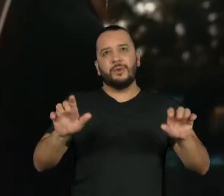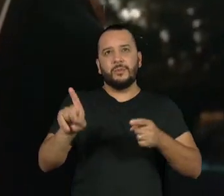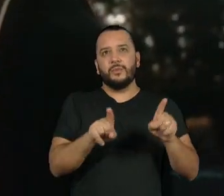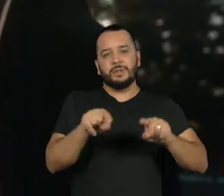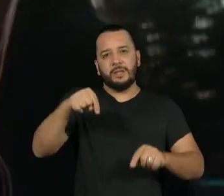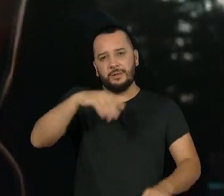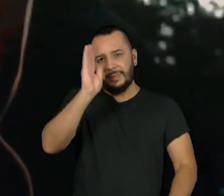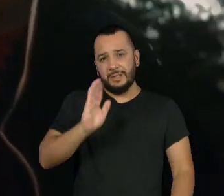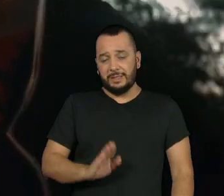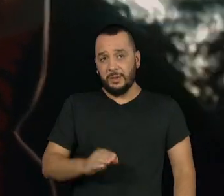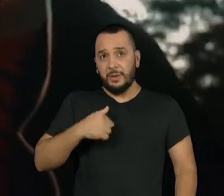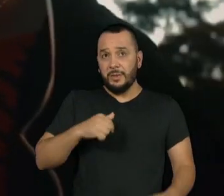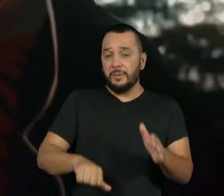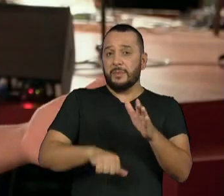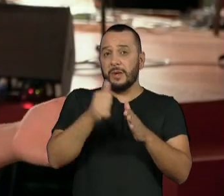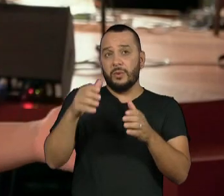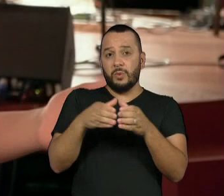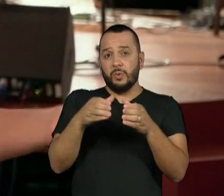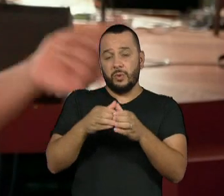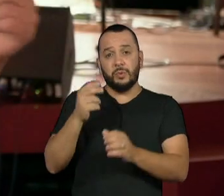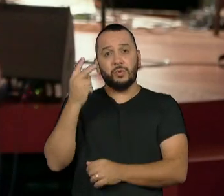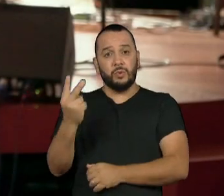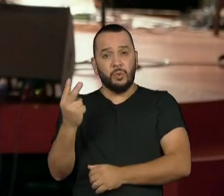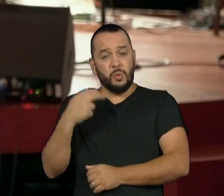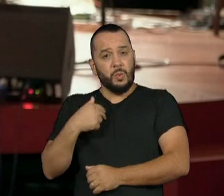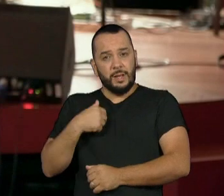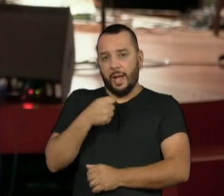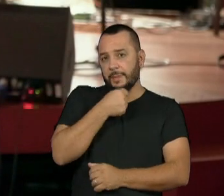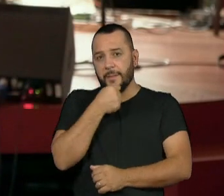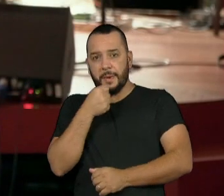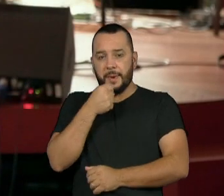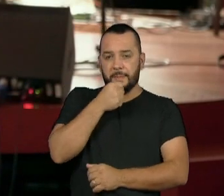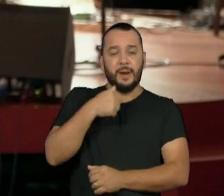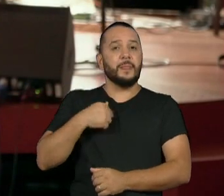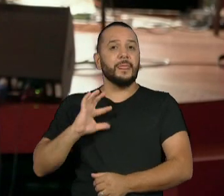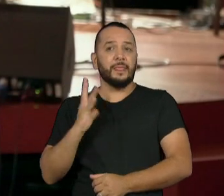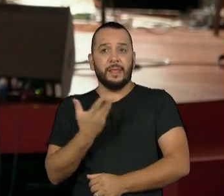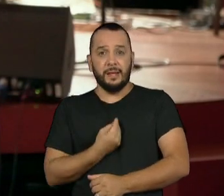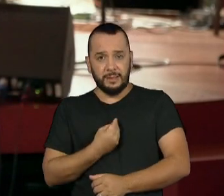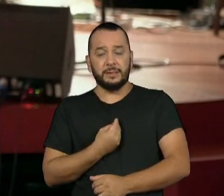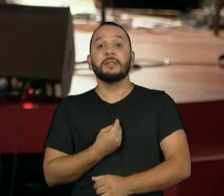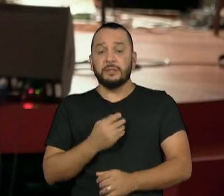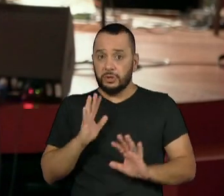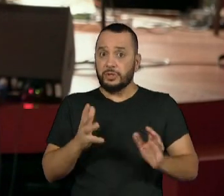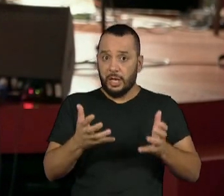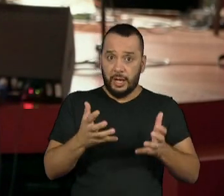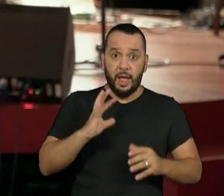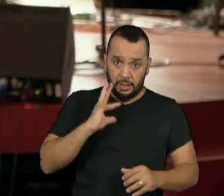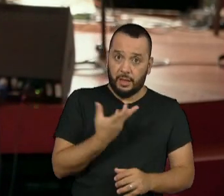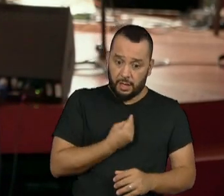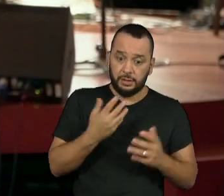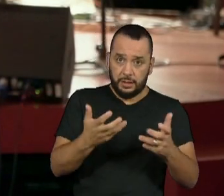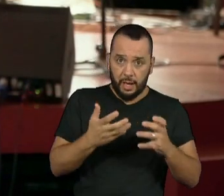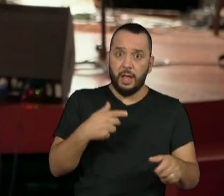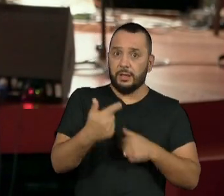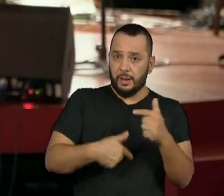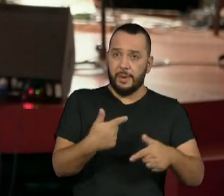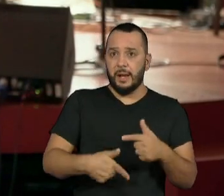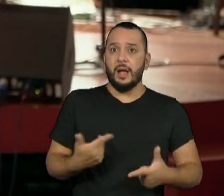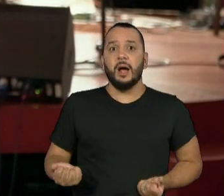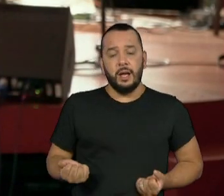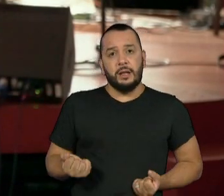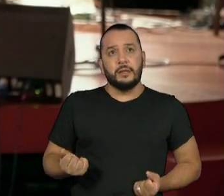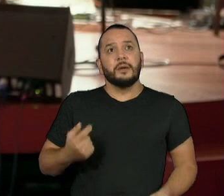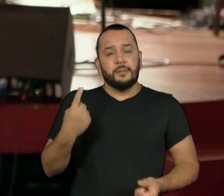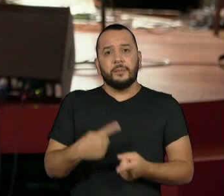cantoras trans na linha de frente. Uma das maiores demandas da população trans é a empregabilidade. Porque o